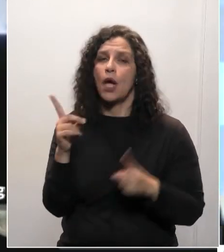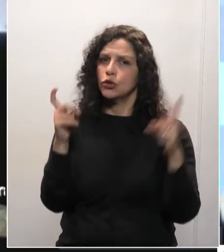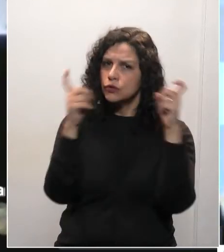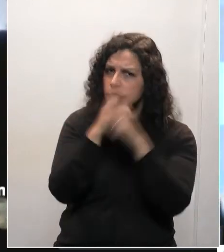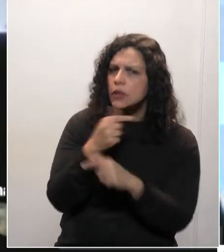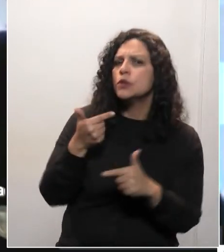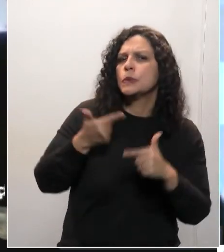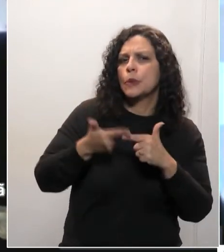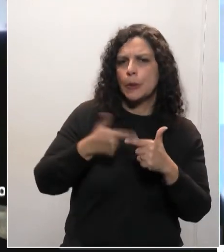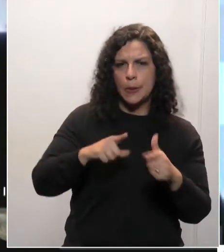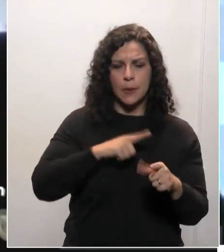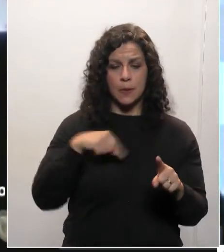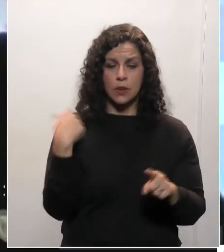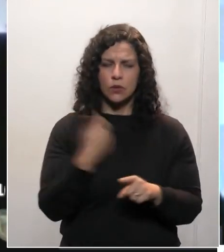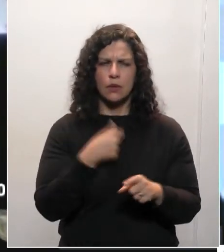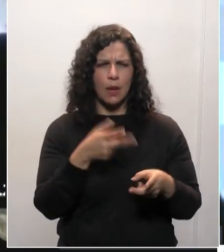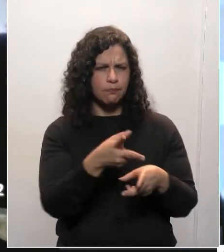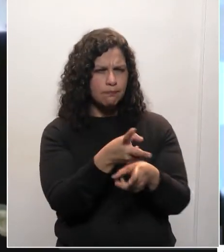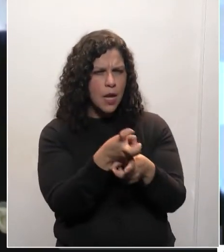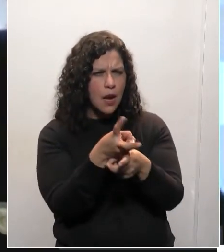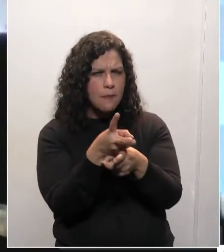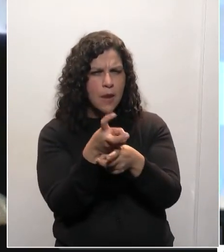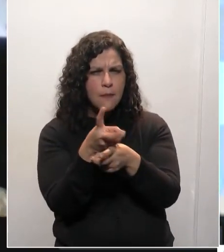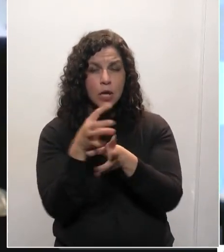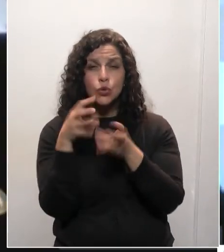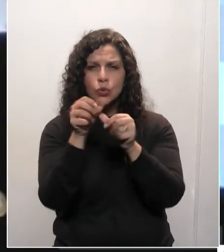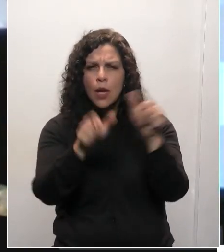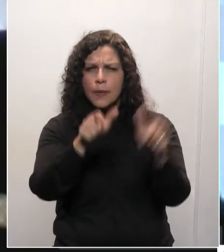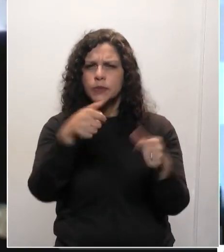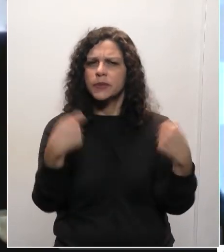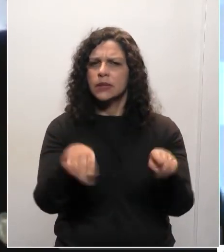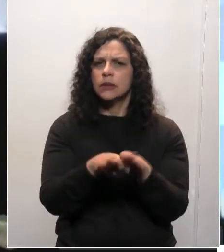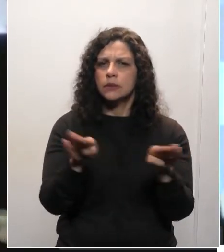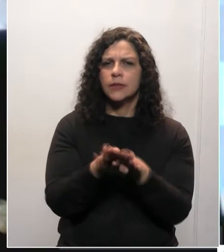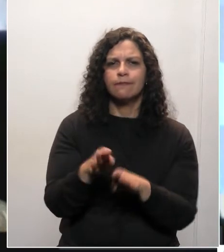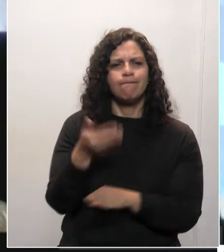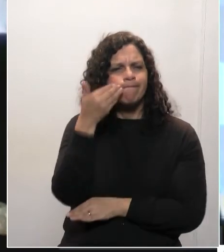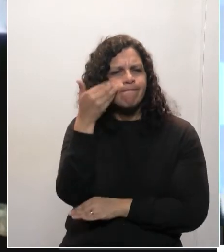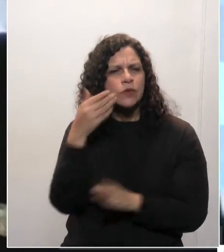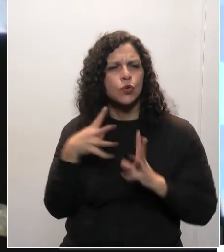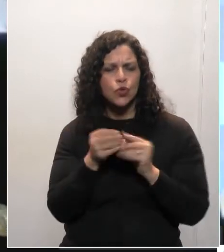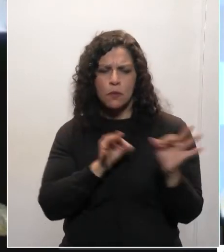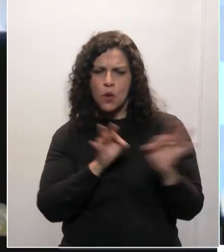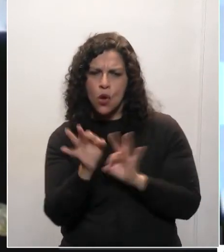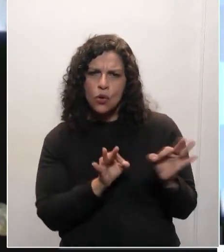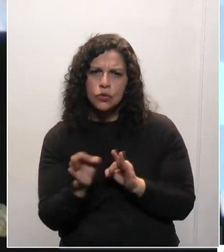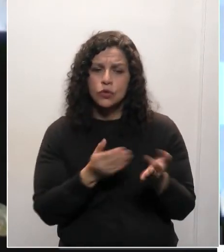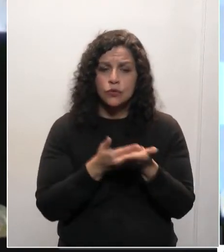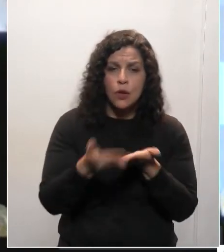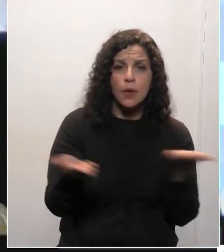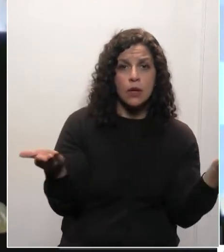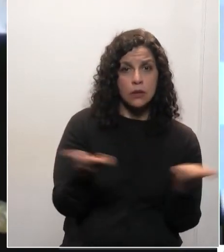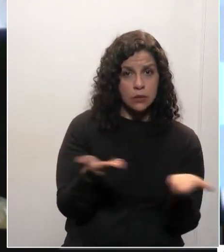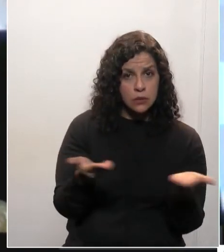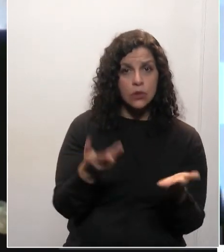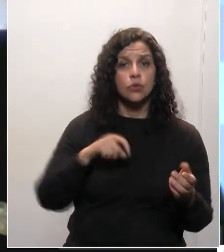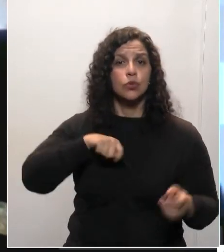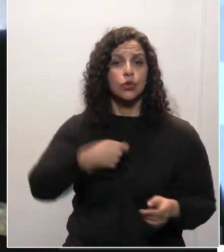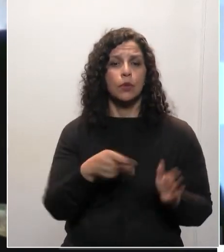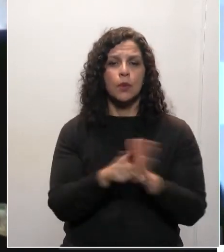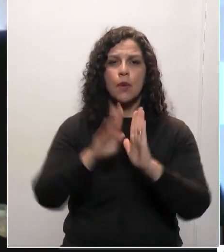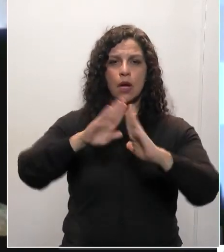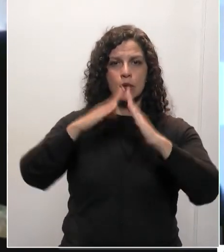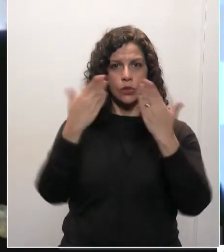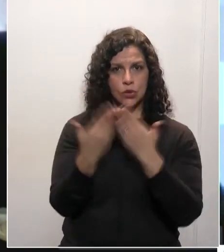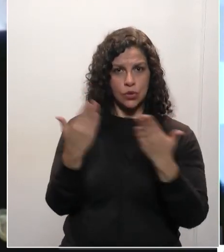dificuldades, mas podendo escutar a população, os anseios, inclusive a respeito deste projeto que vai começar a tramitar, a questão